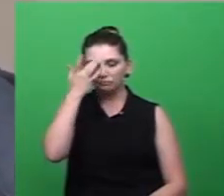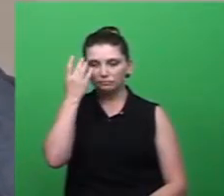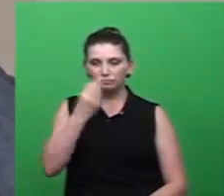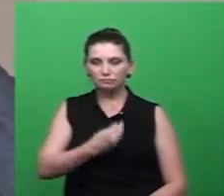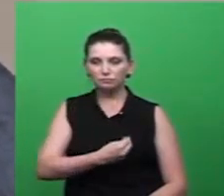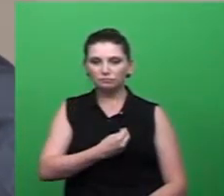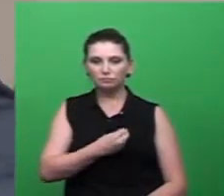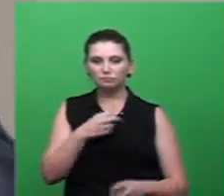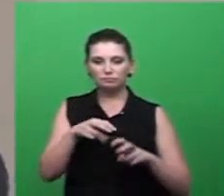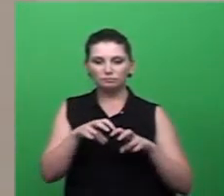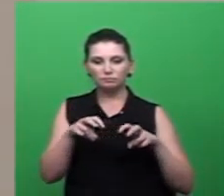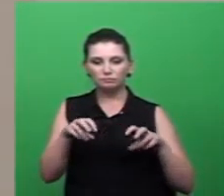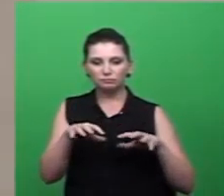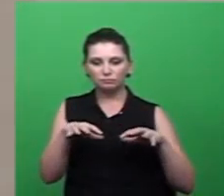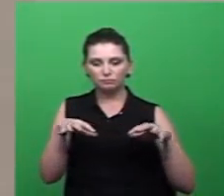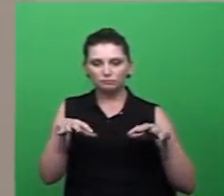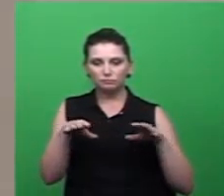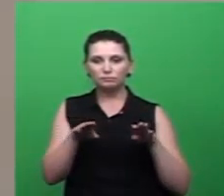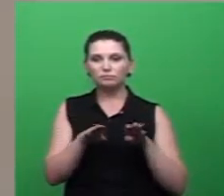e TV Cidadã.